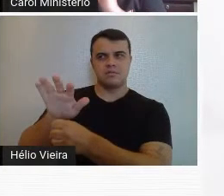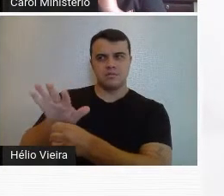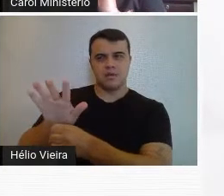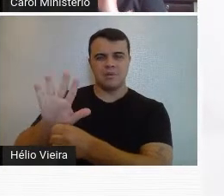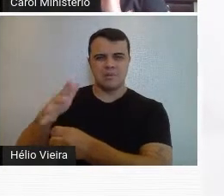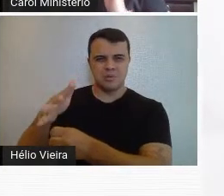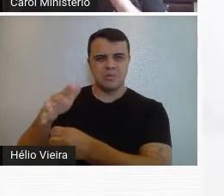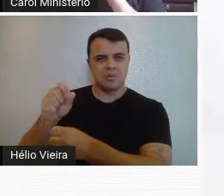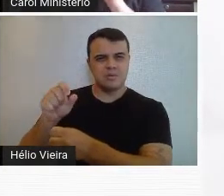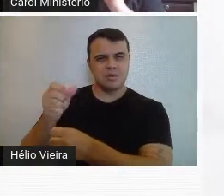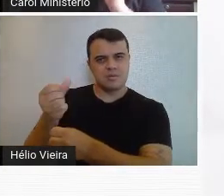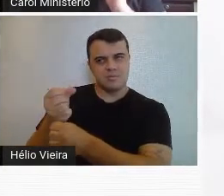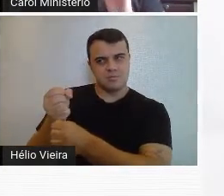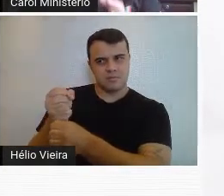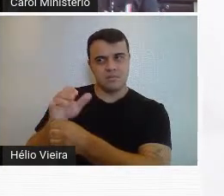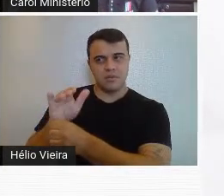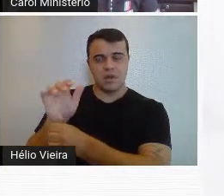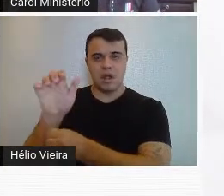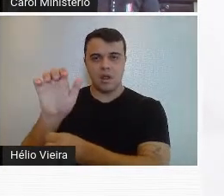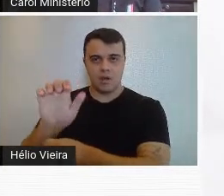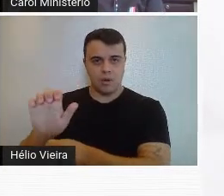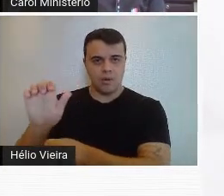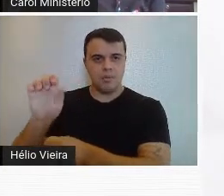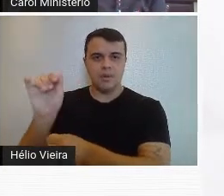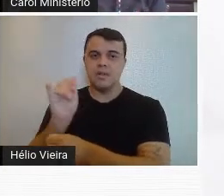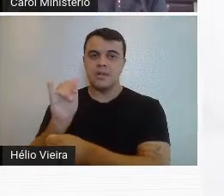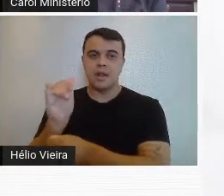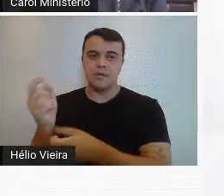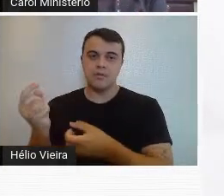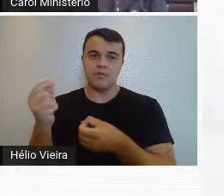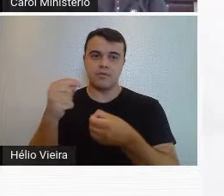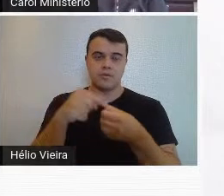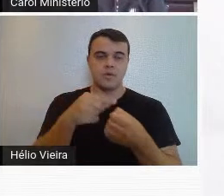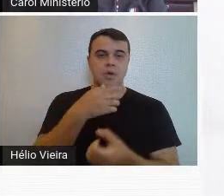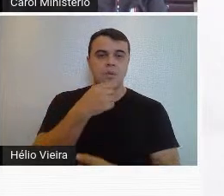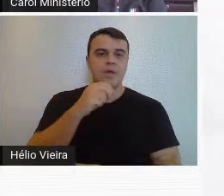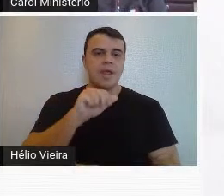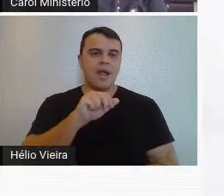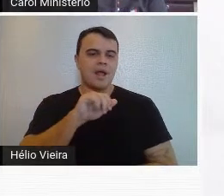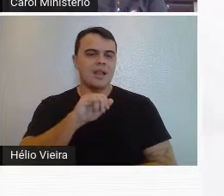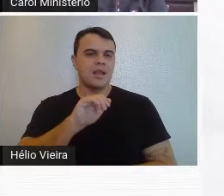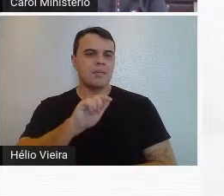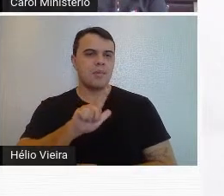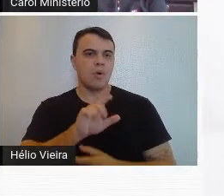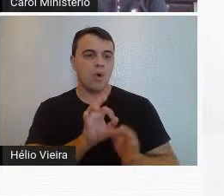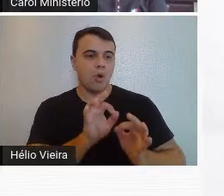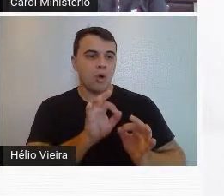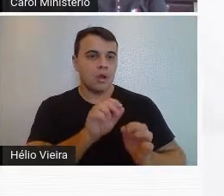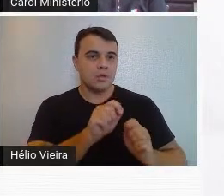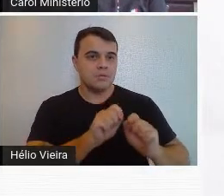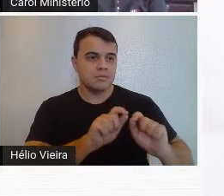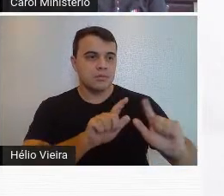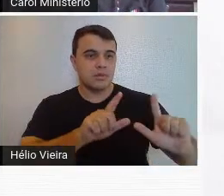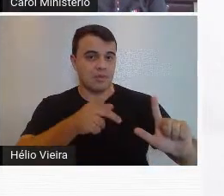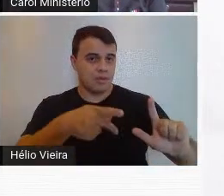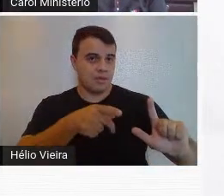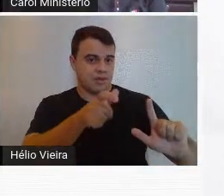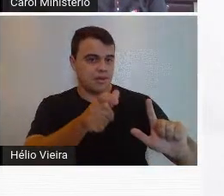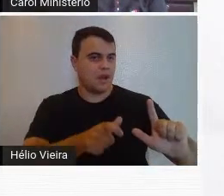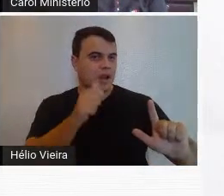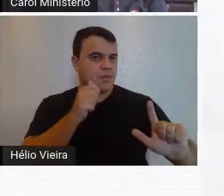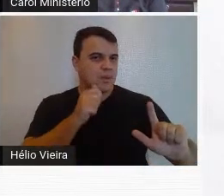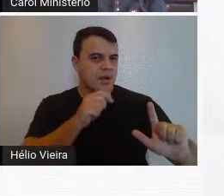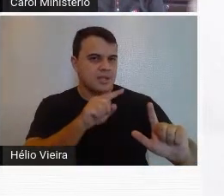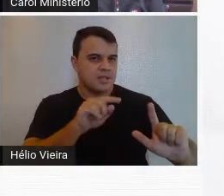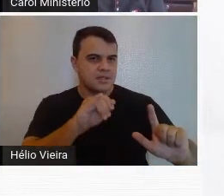em torno de seis anos que ela fica na Europa, e aí o Aníbal Matos promove essa exposição dela, que aconteceu lá no